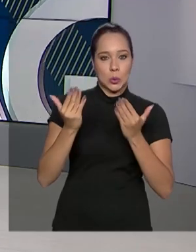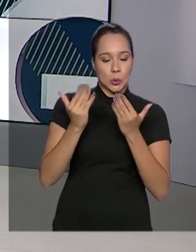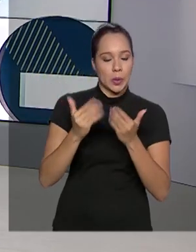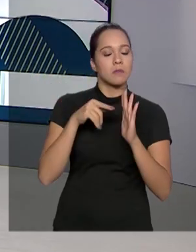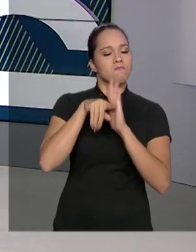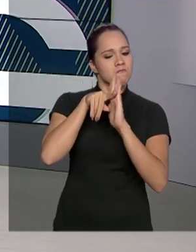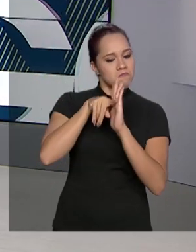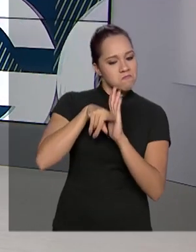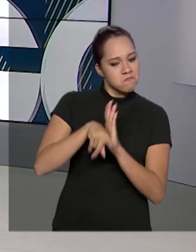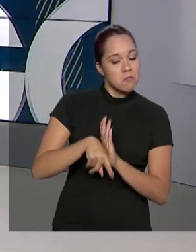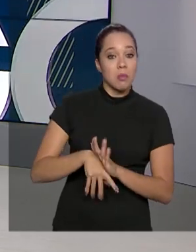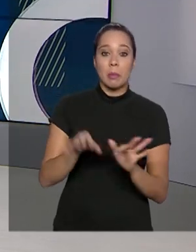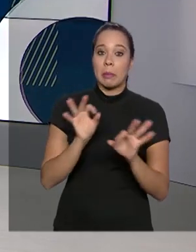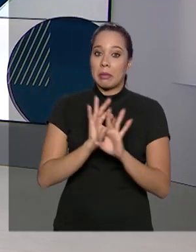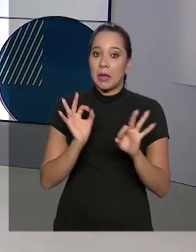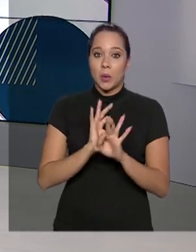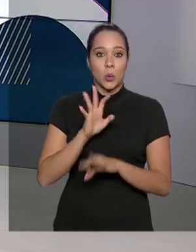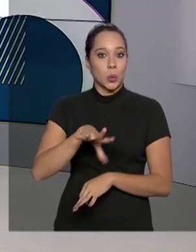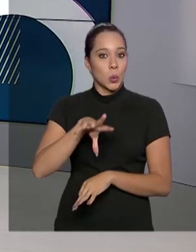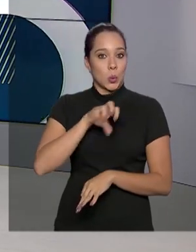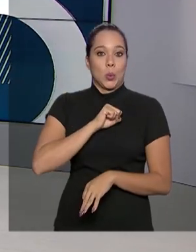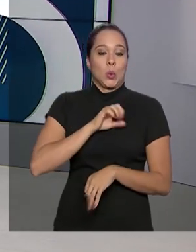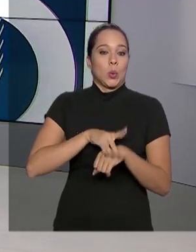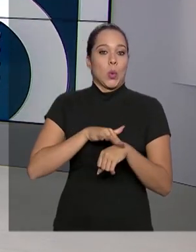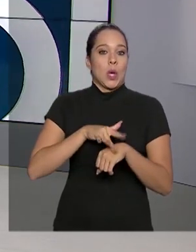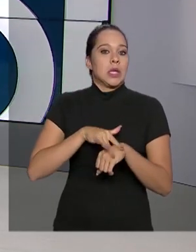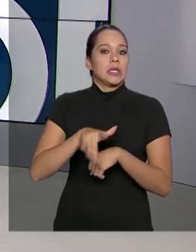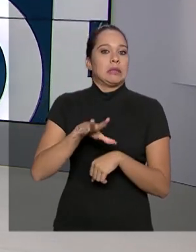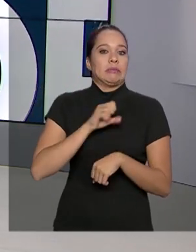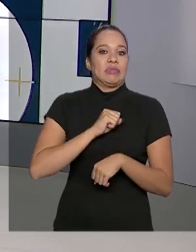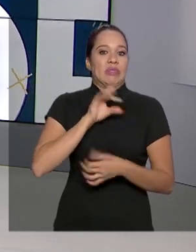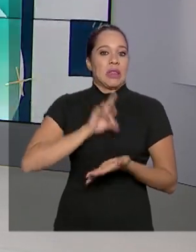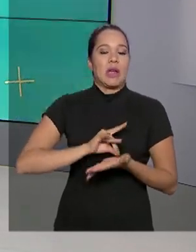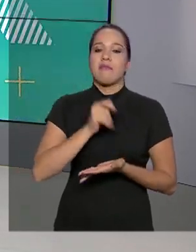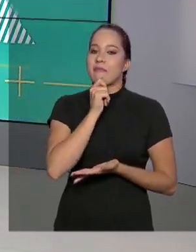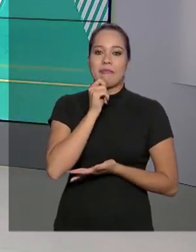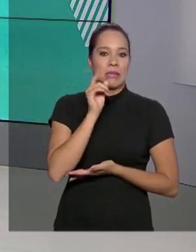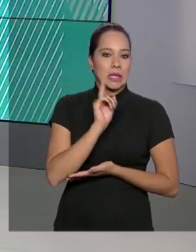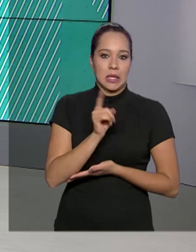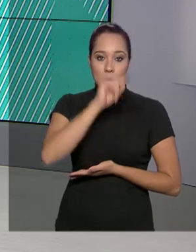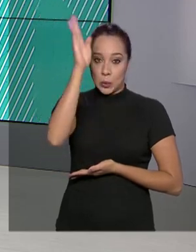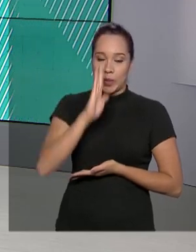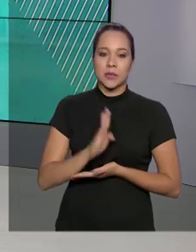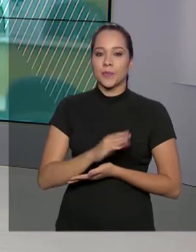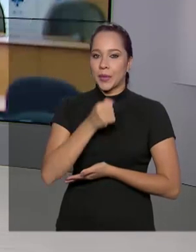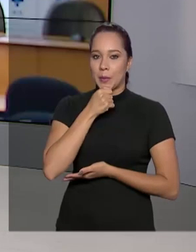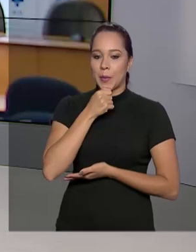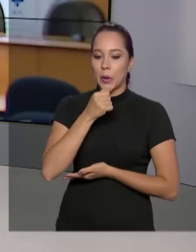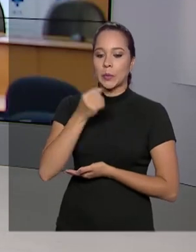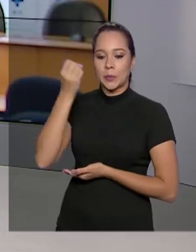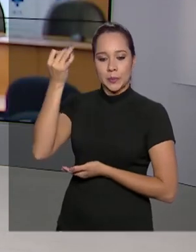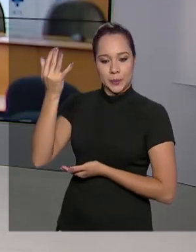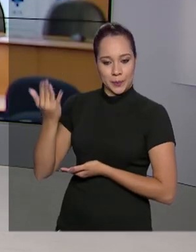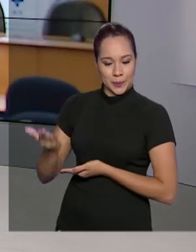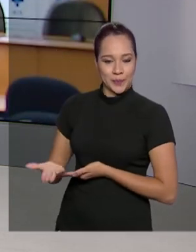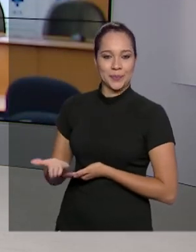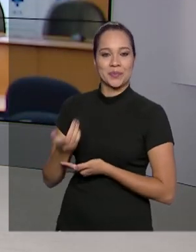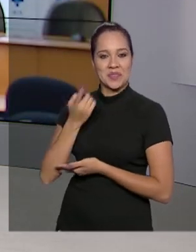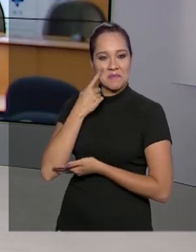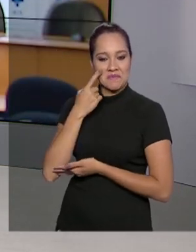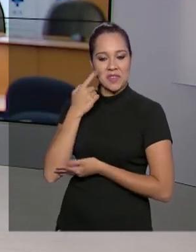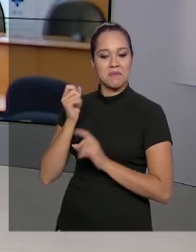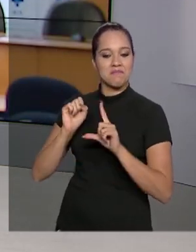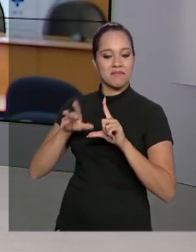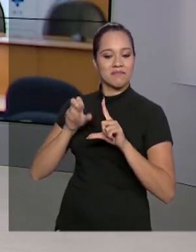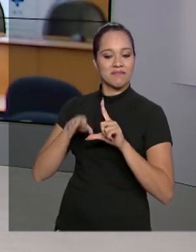investigados. Nenhum caso da doença foi confirmado até este momento no país. A repórter Daniele Popov tem informações ao vivo